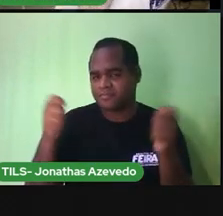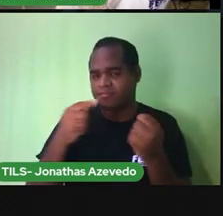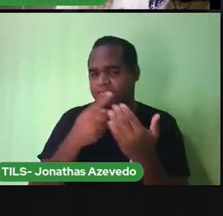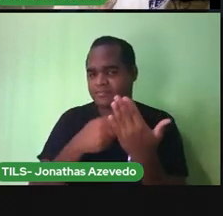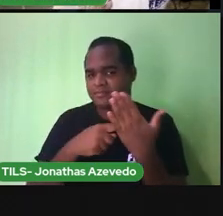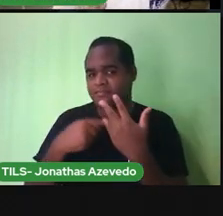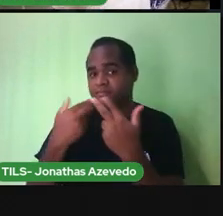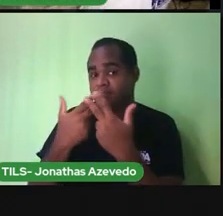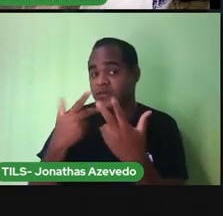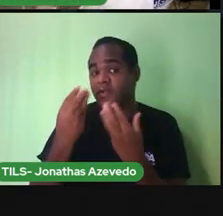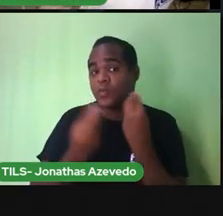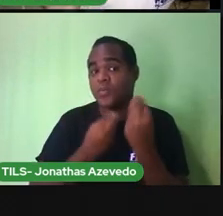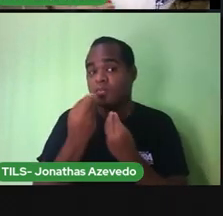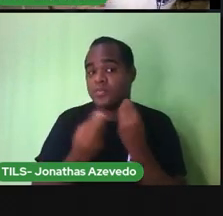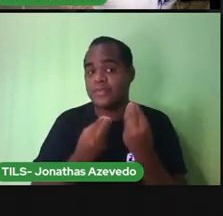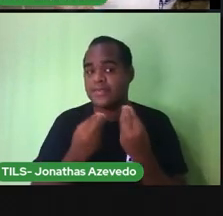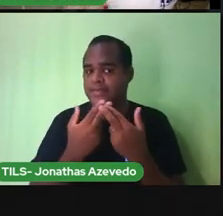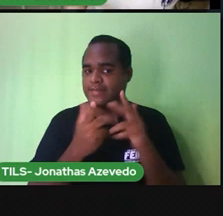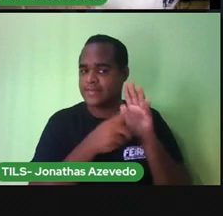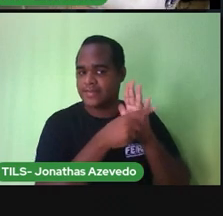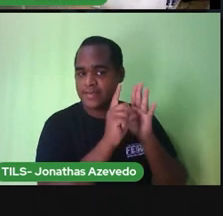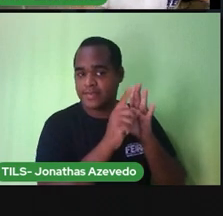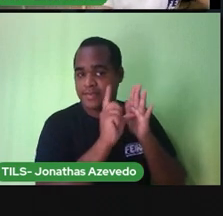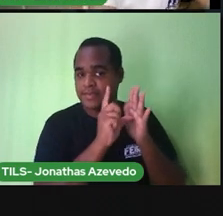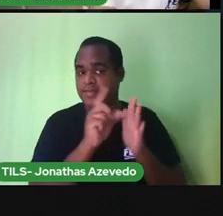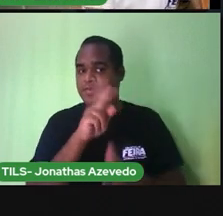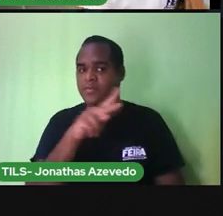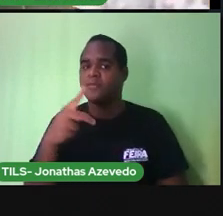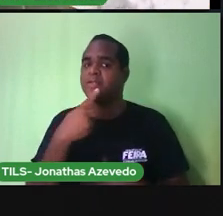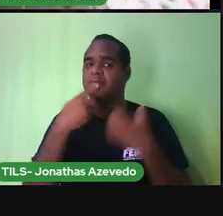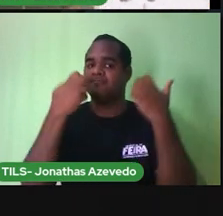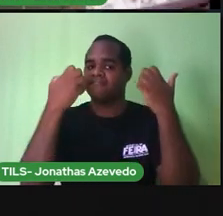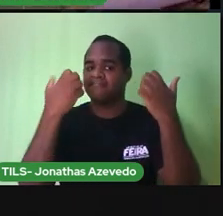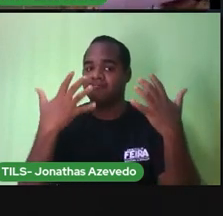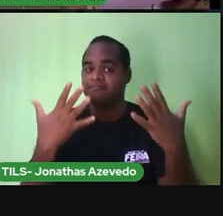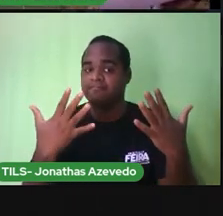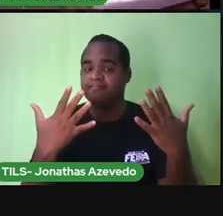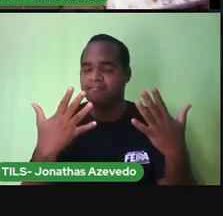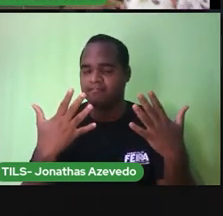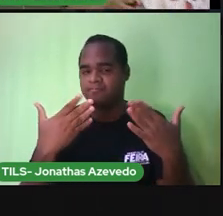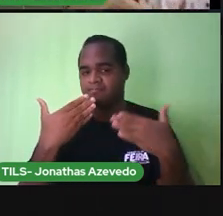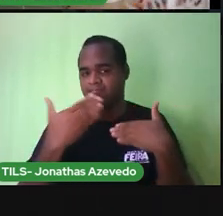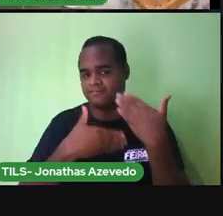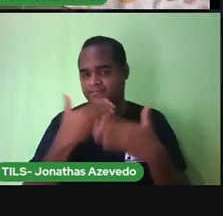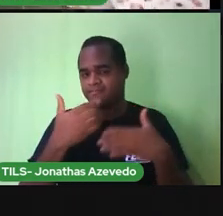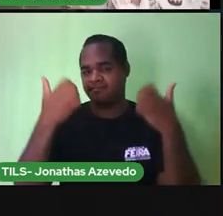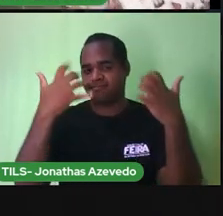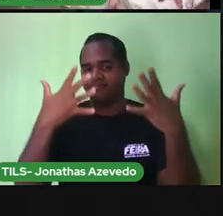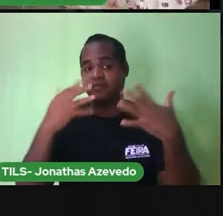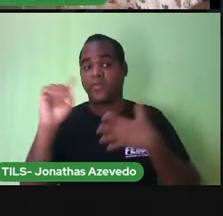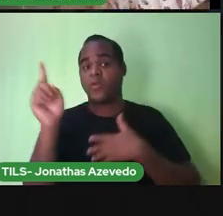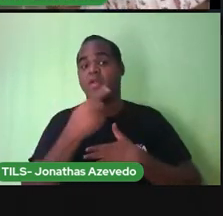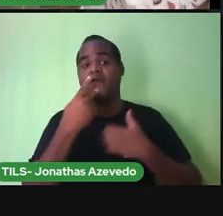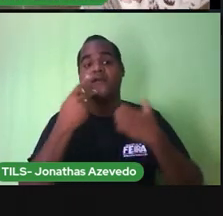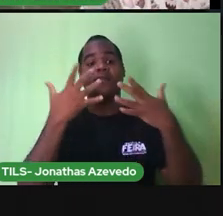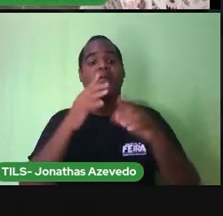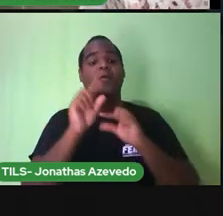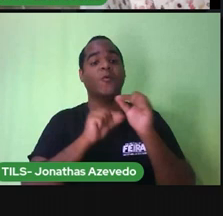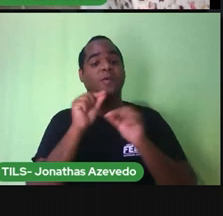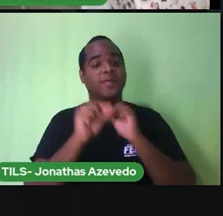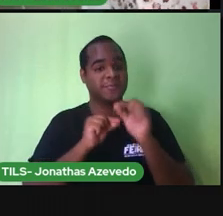E antes da próxima sequência, vamos ver o que tem aqui?